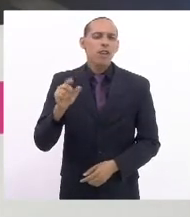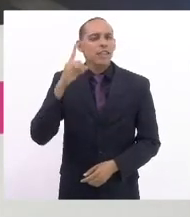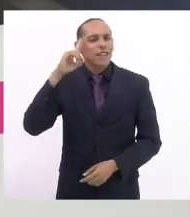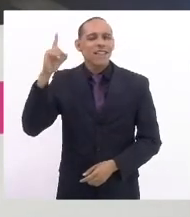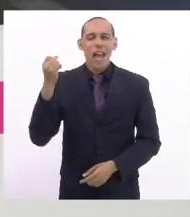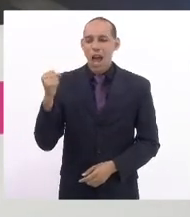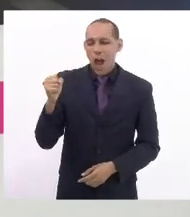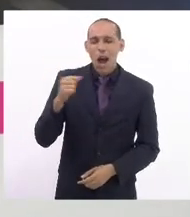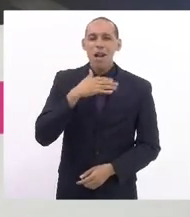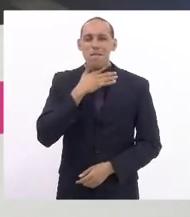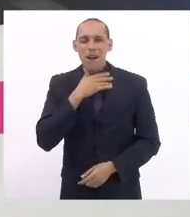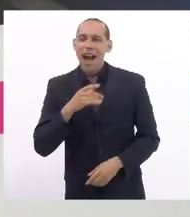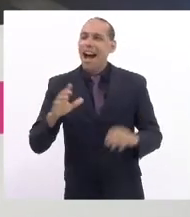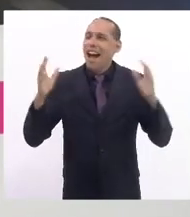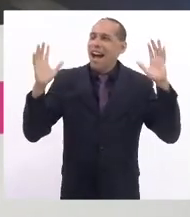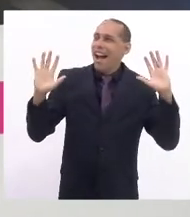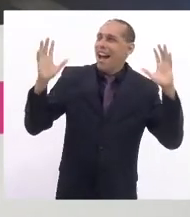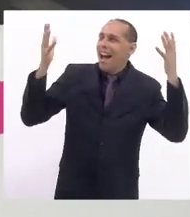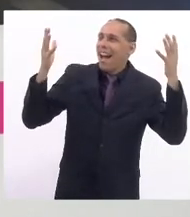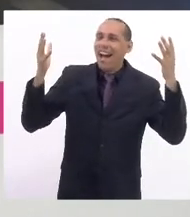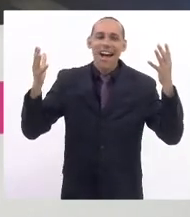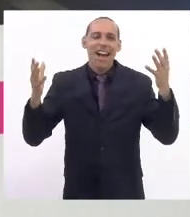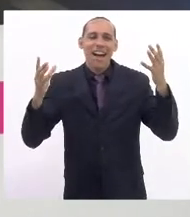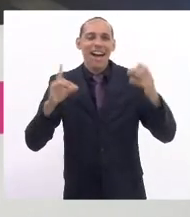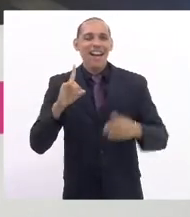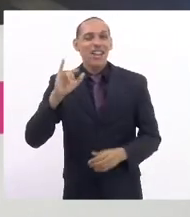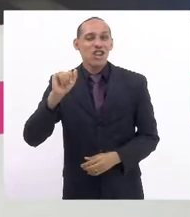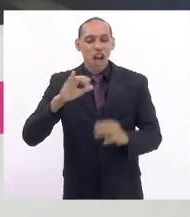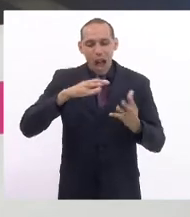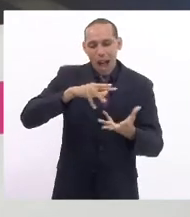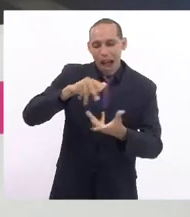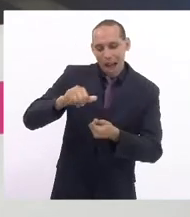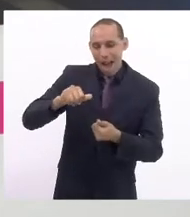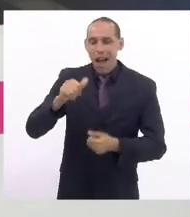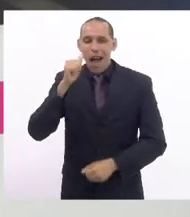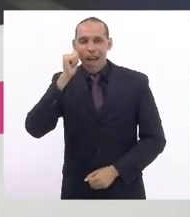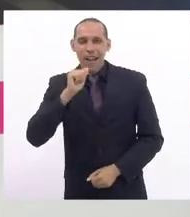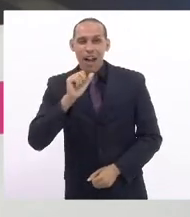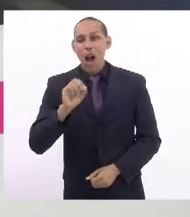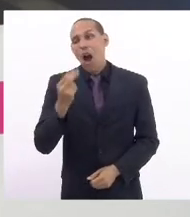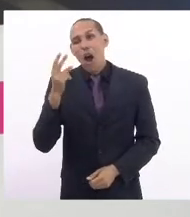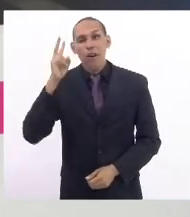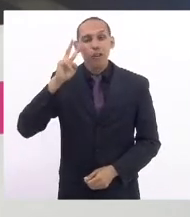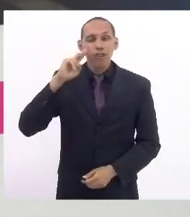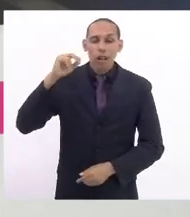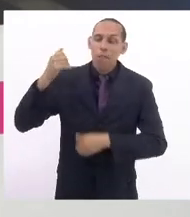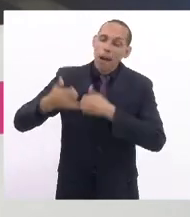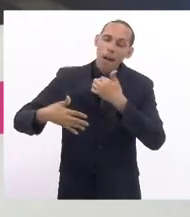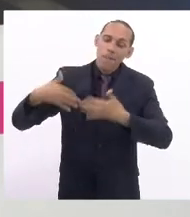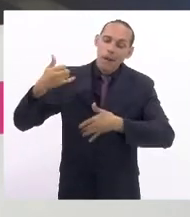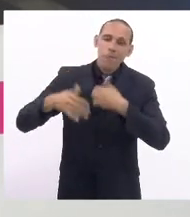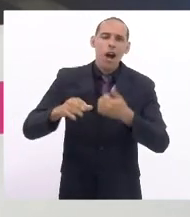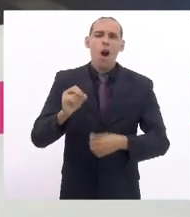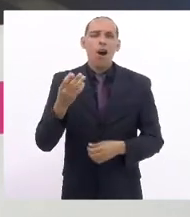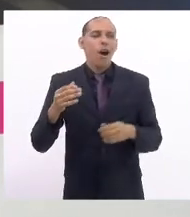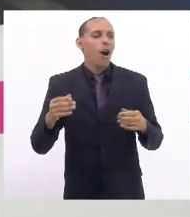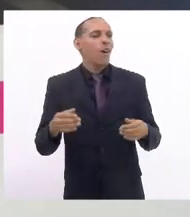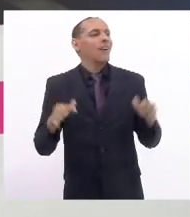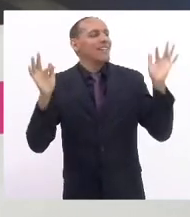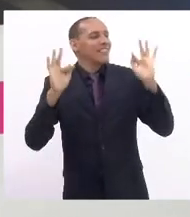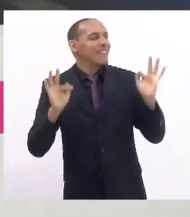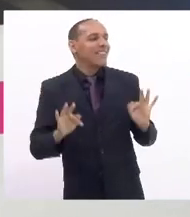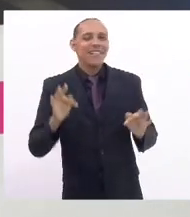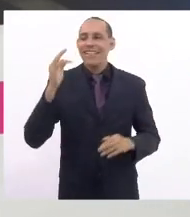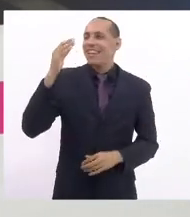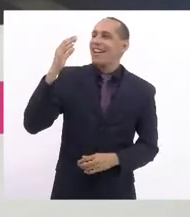festiva de Internacional da Mulher ou se conta a história ou se floreia bastante